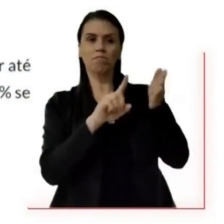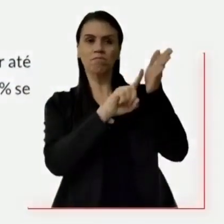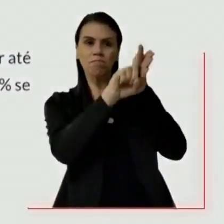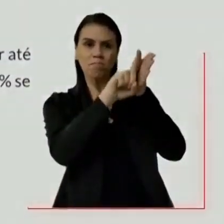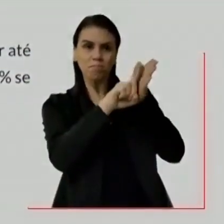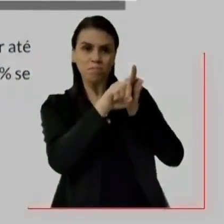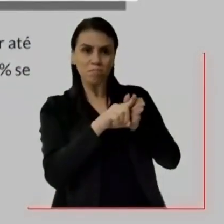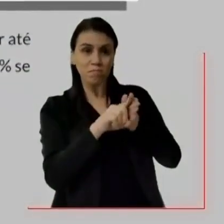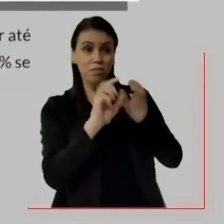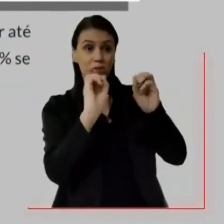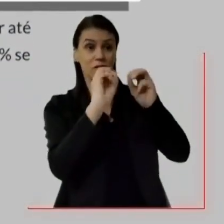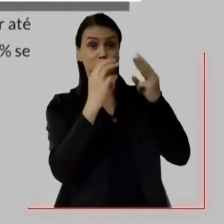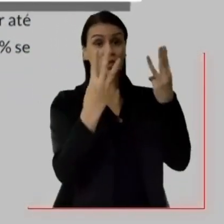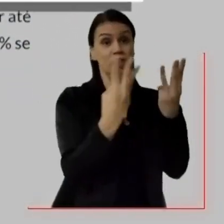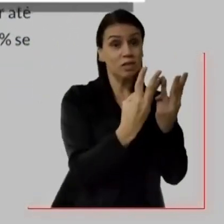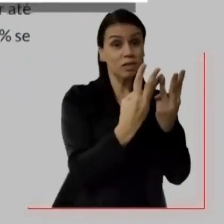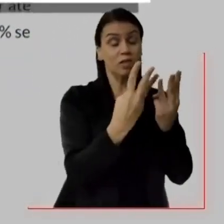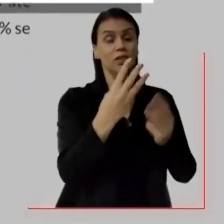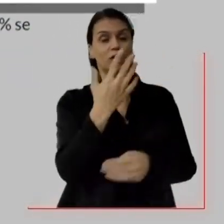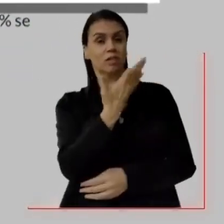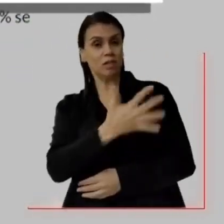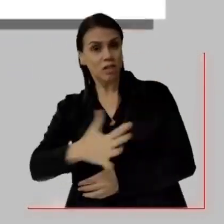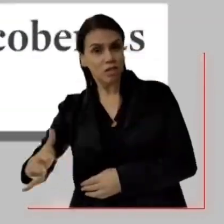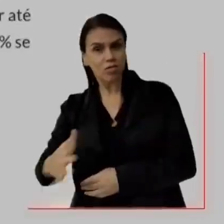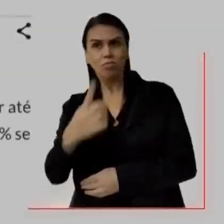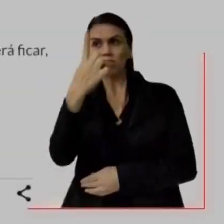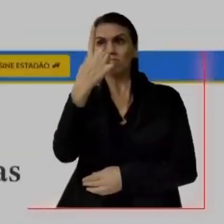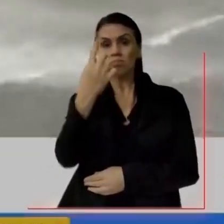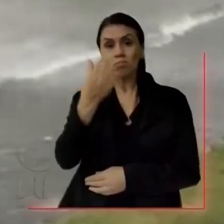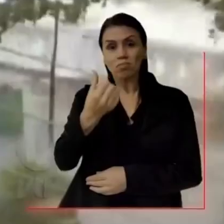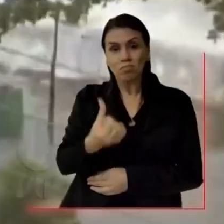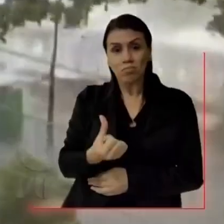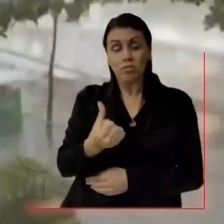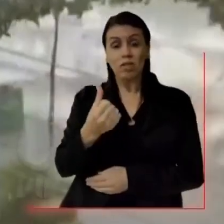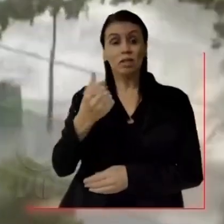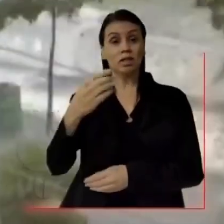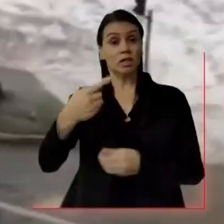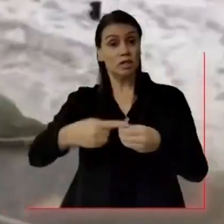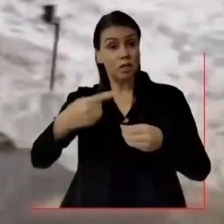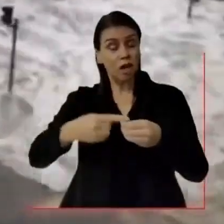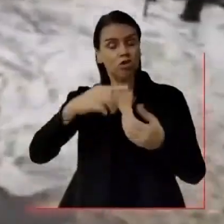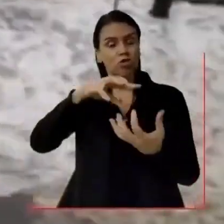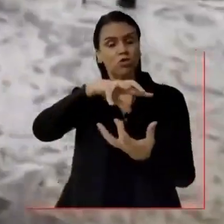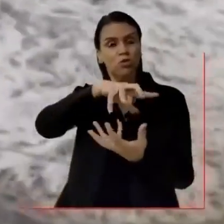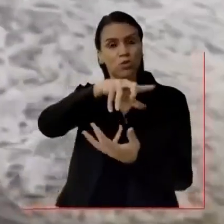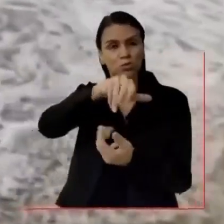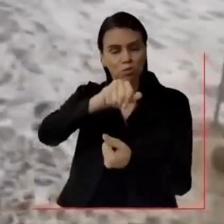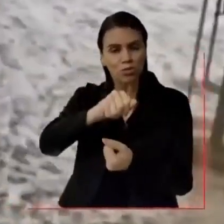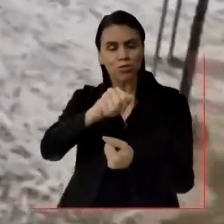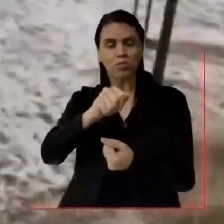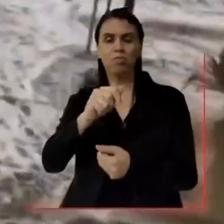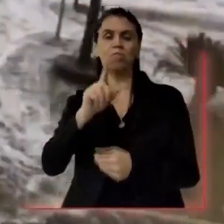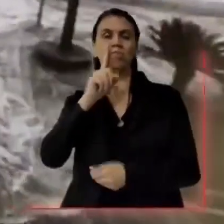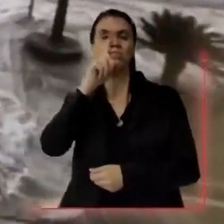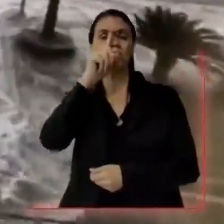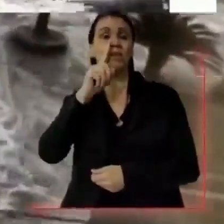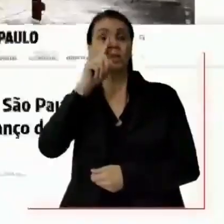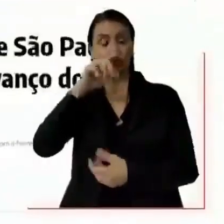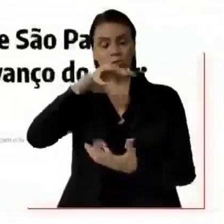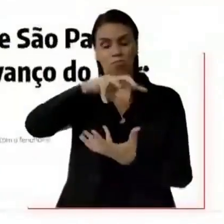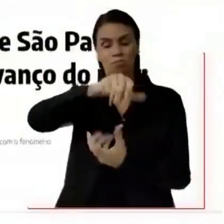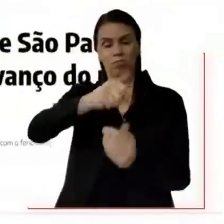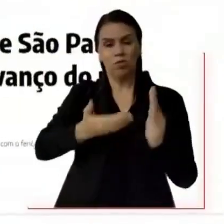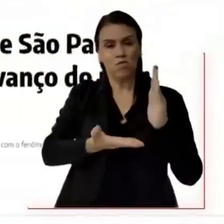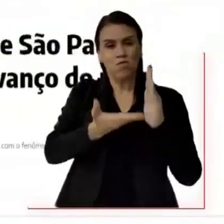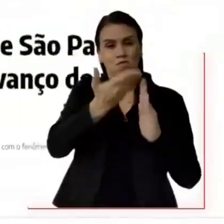Segundo o estudo da ONU, Santos é uma das 100 cidades do mundo sob maior risco dos efeitos do aquecimento global. E a cada